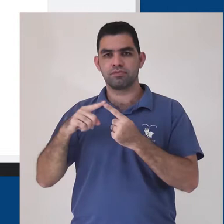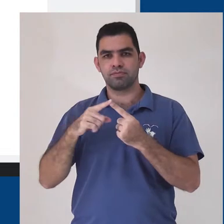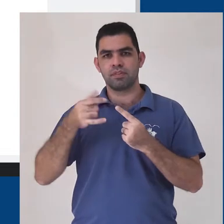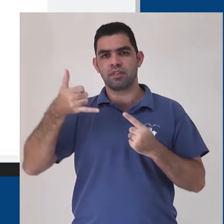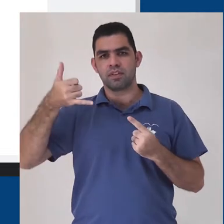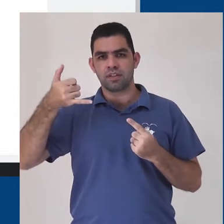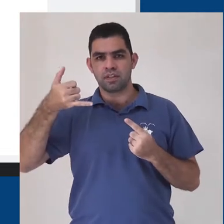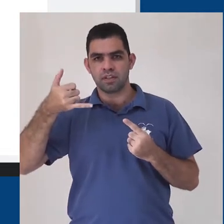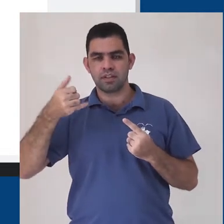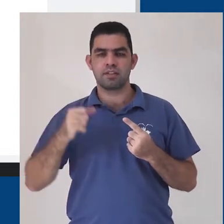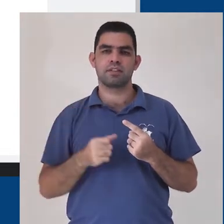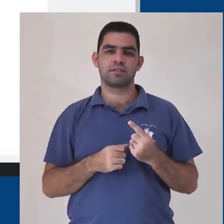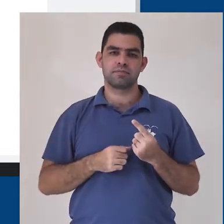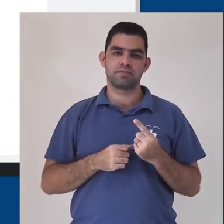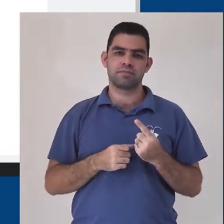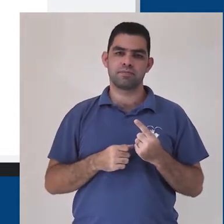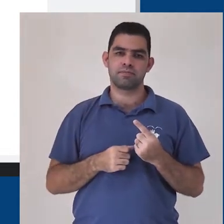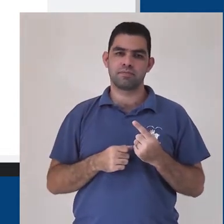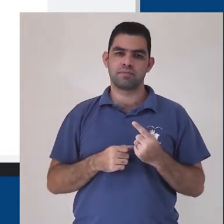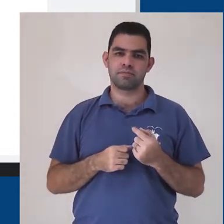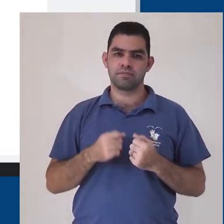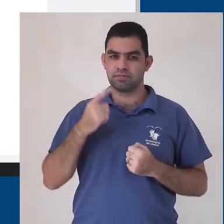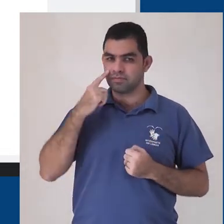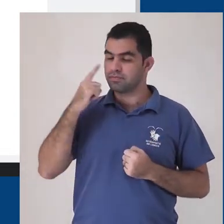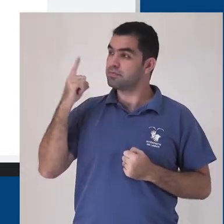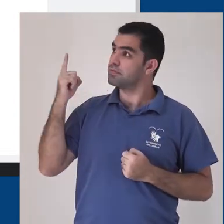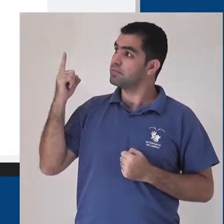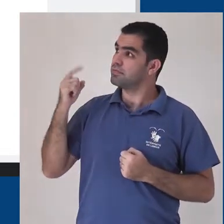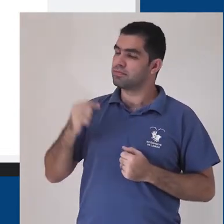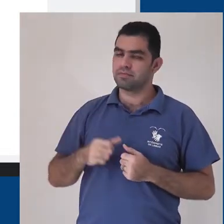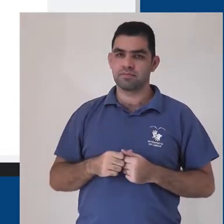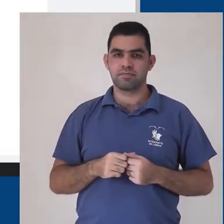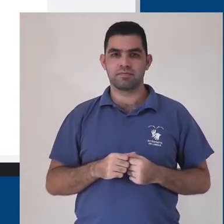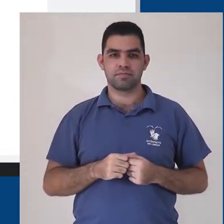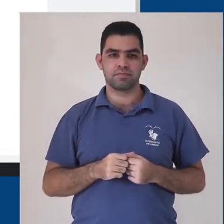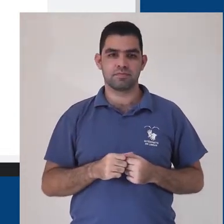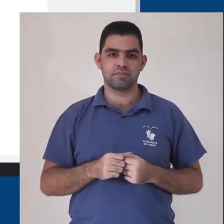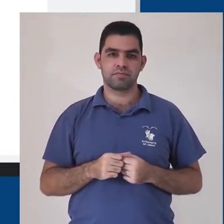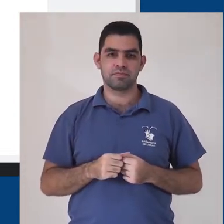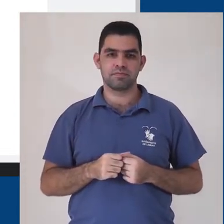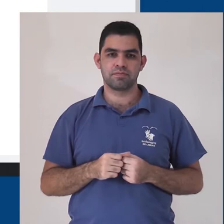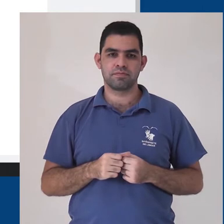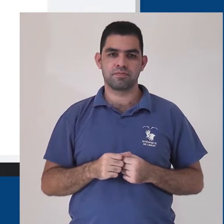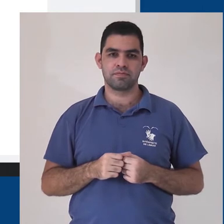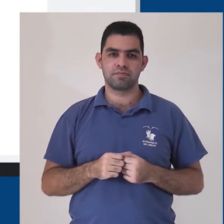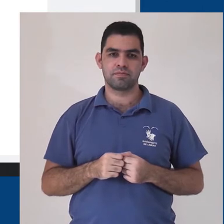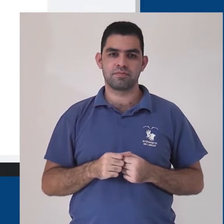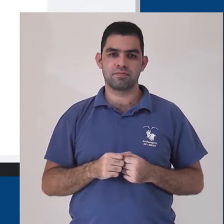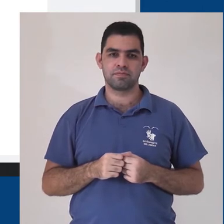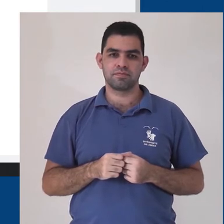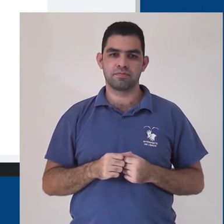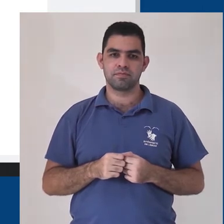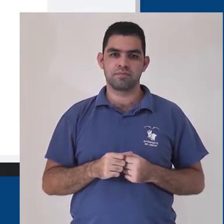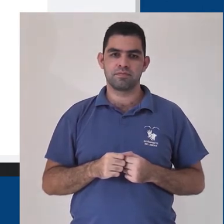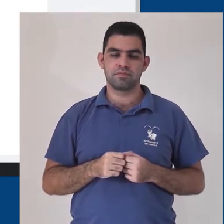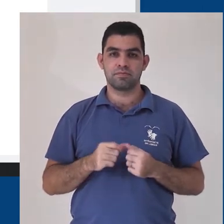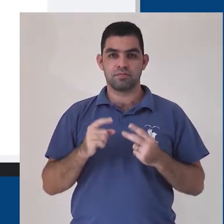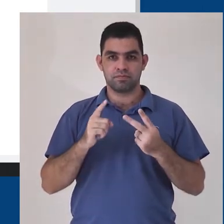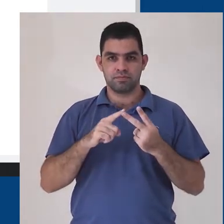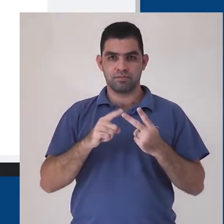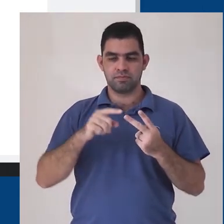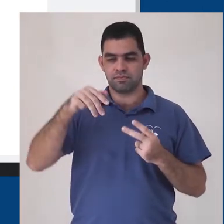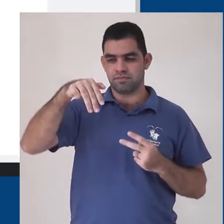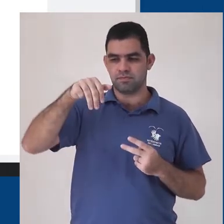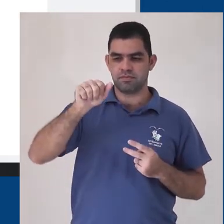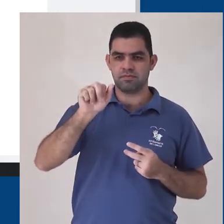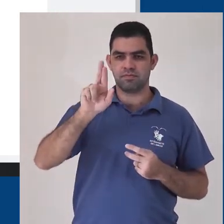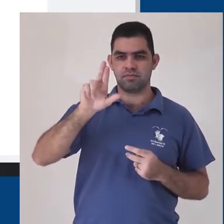marcador,